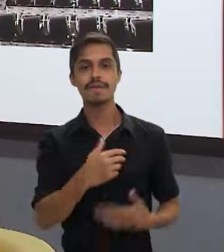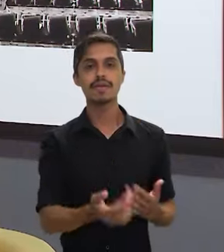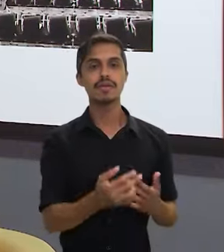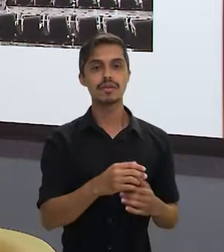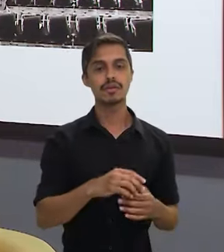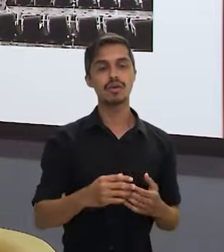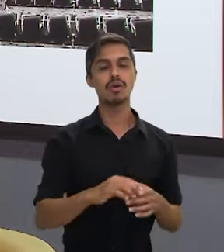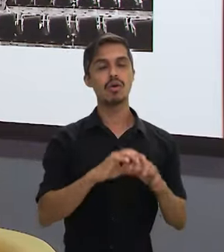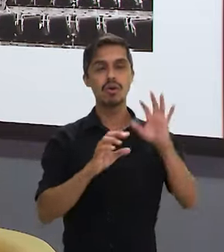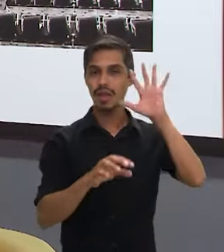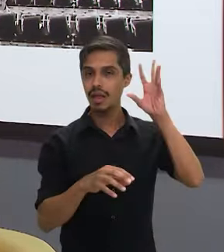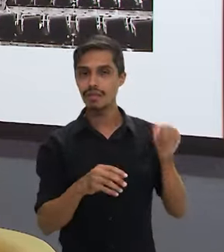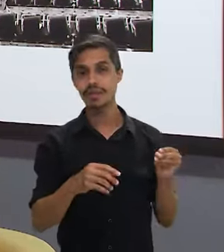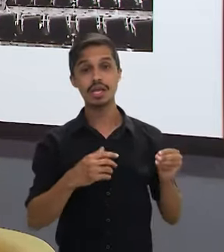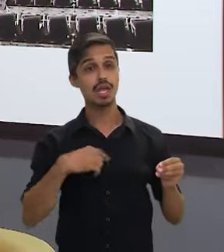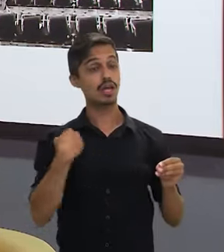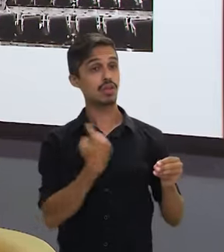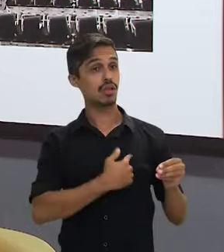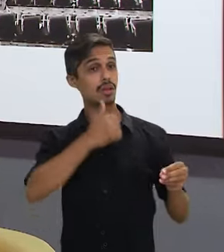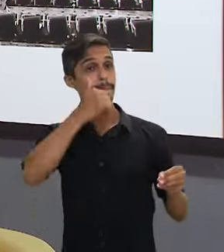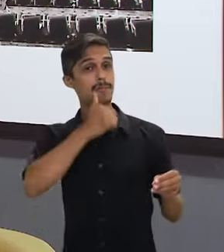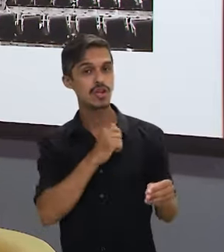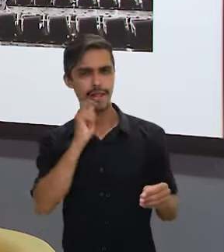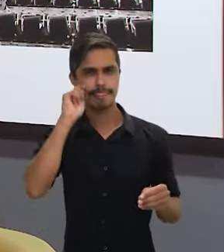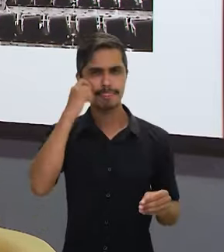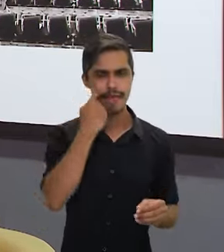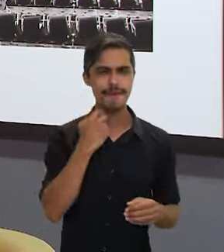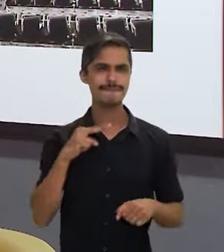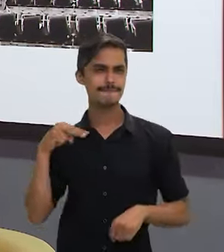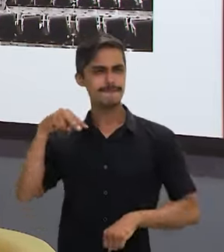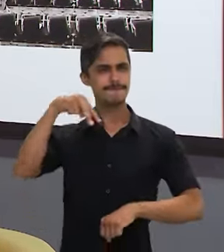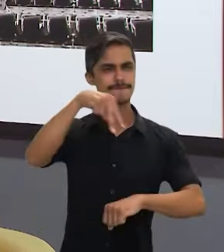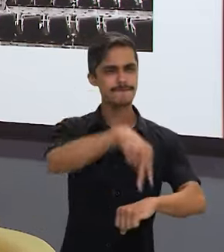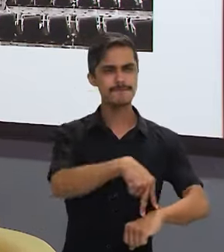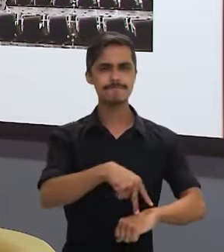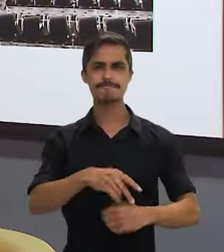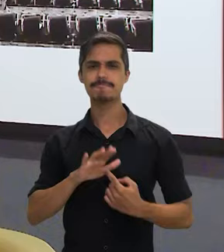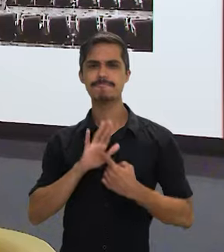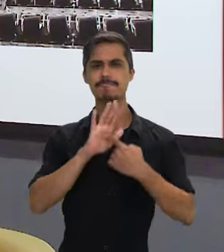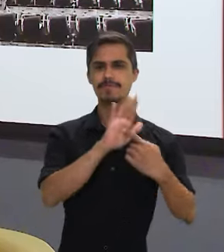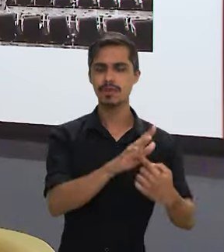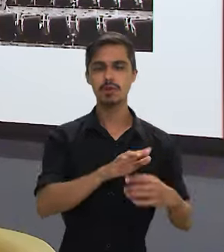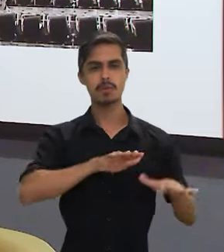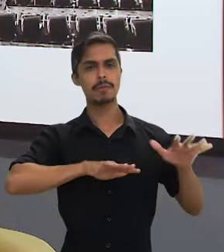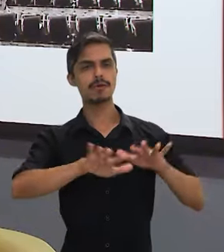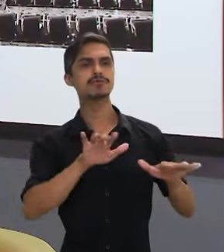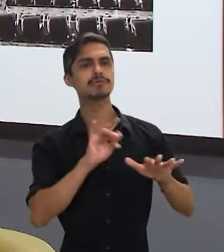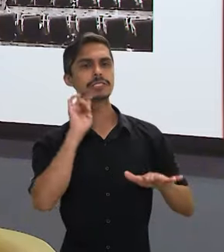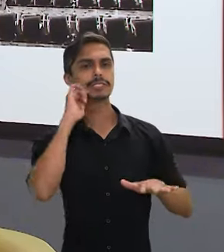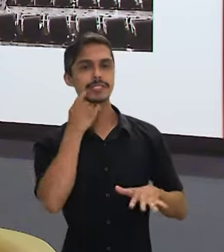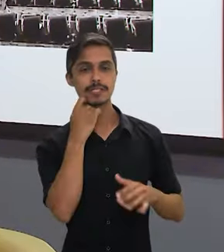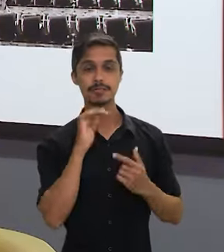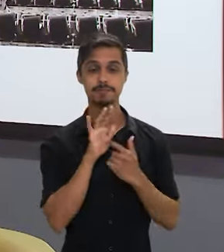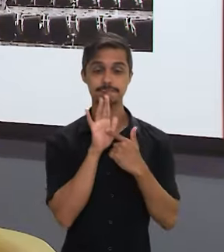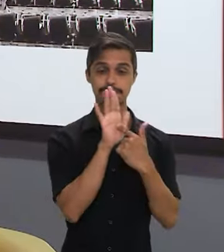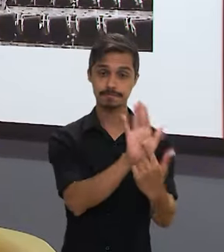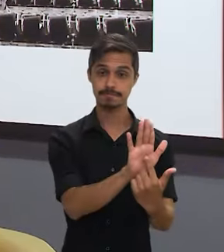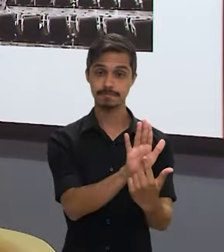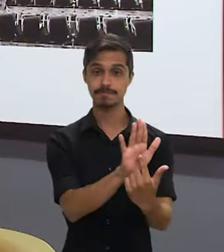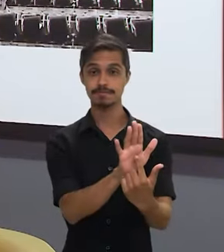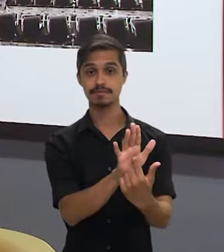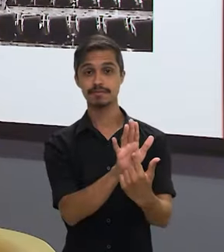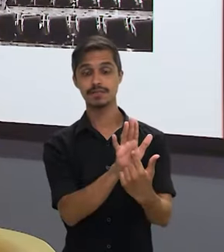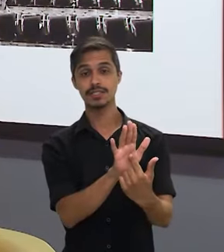as nossas intelectuais negras, as nossas mulheres que têm batalhado e têm colocado essa pauta dos movimentos negros em